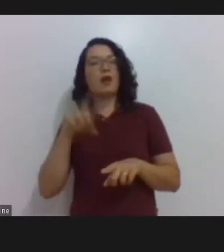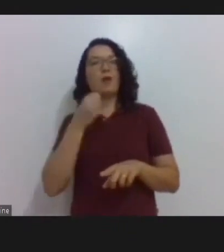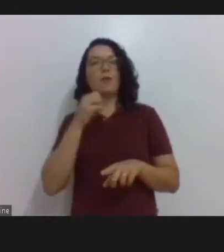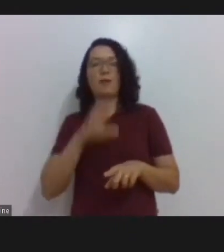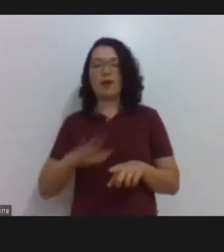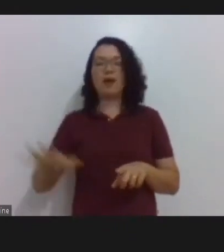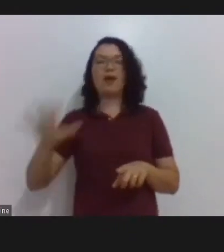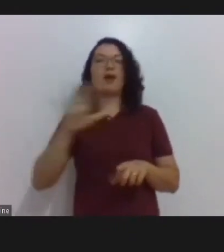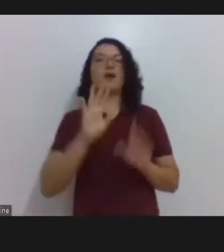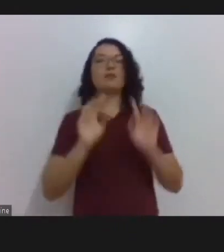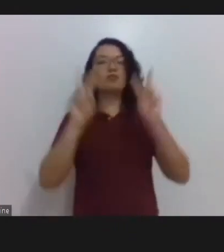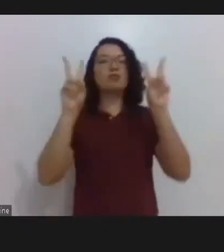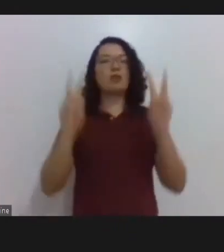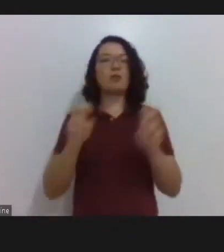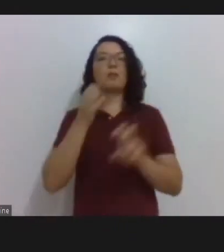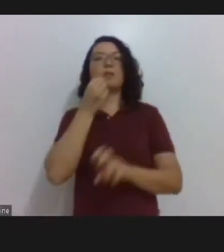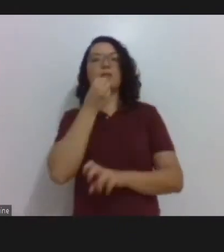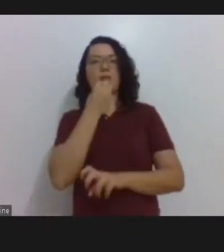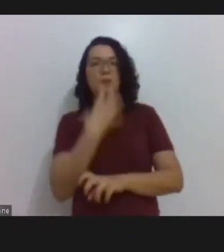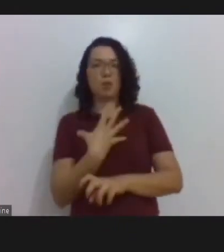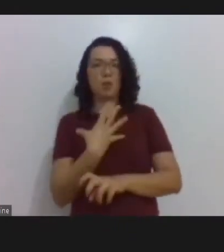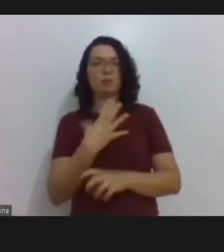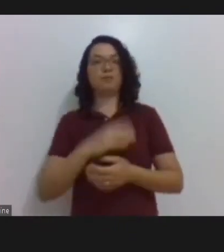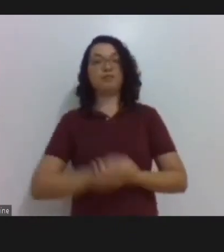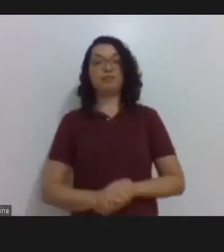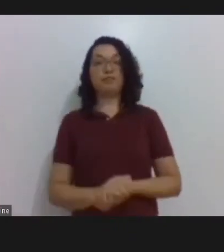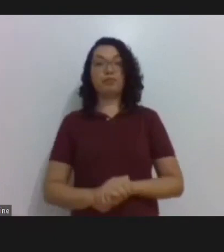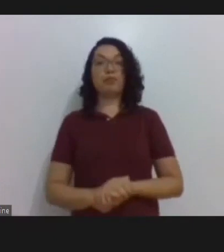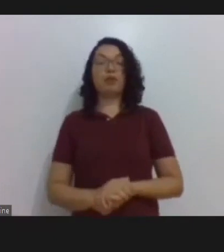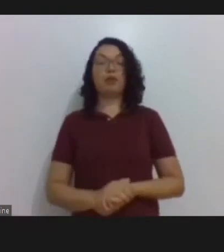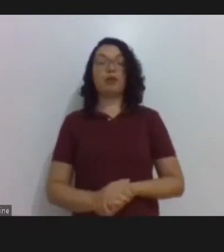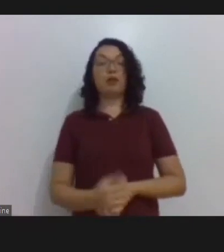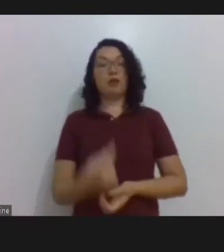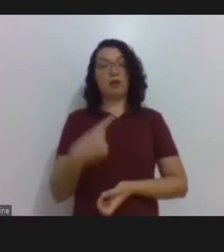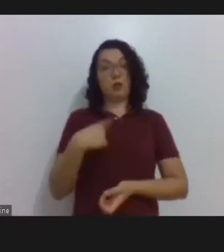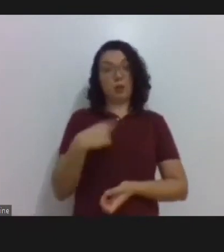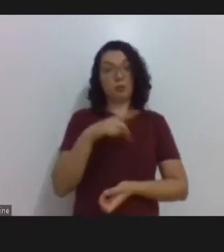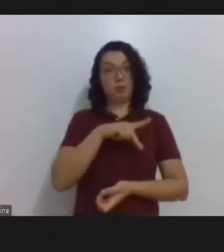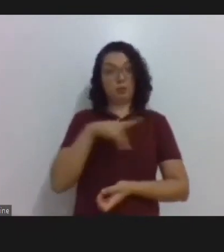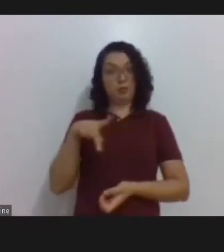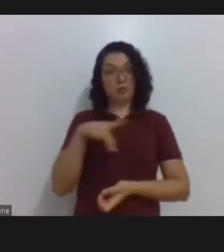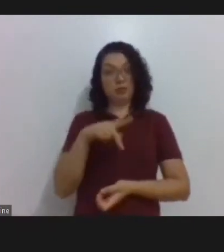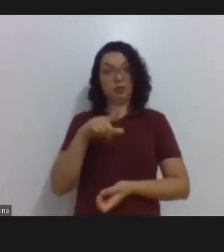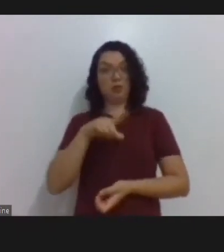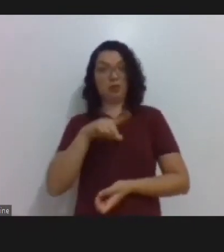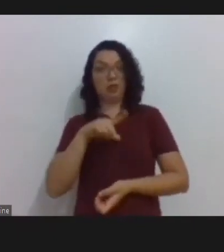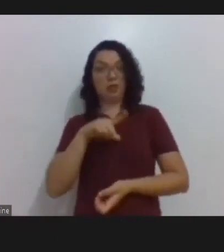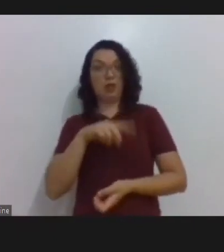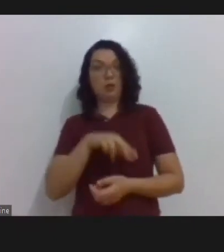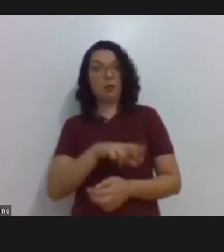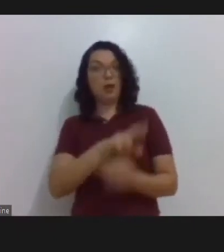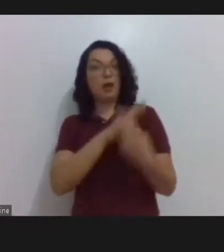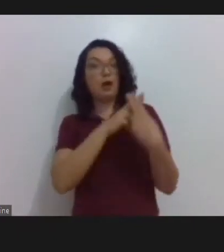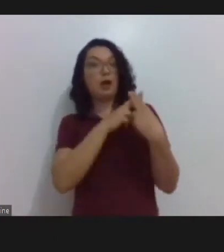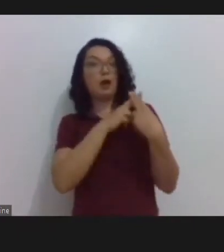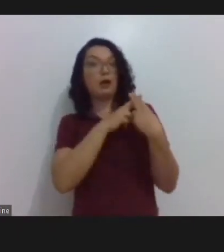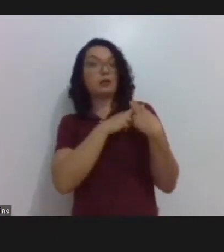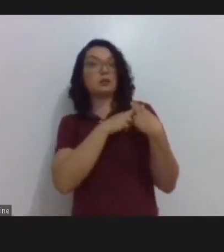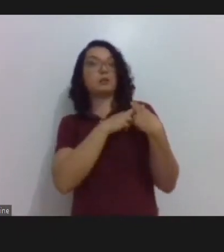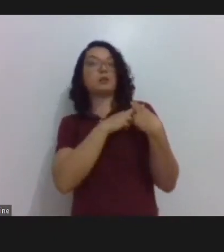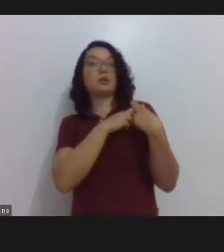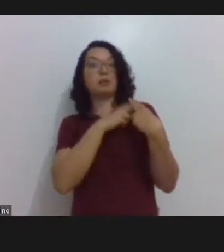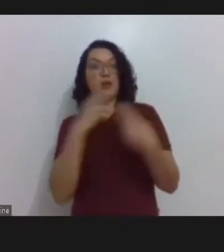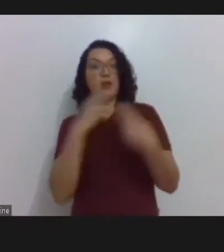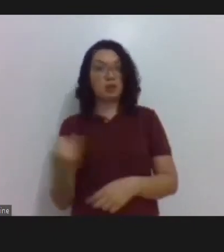que a principal responsabilidade de um professor é reemplazarse, educar pessoas que lhe reemplazam e lhe quiten seu